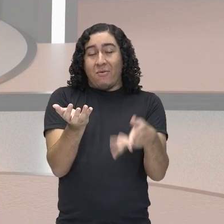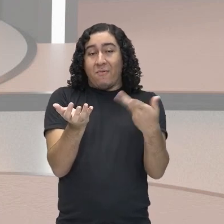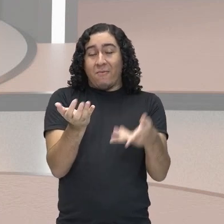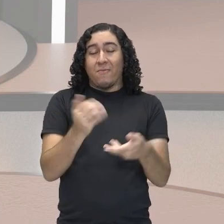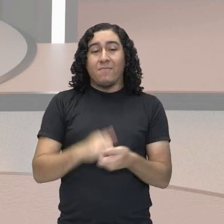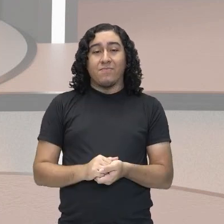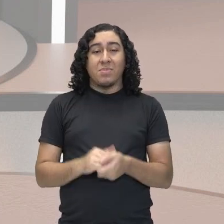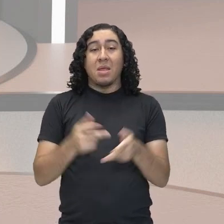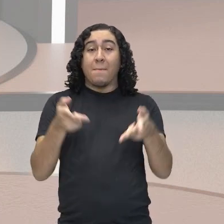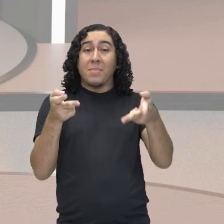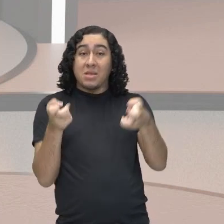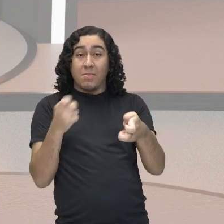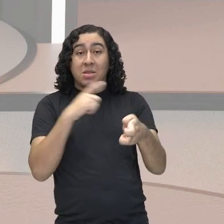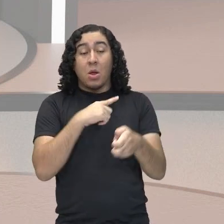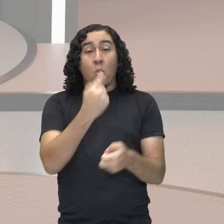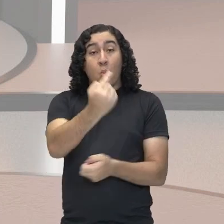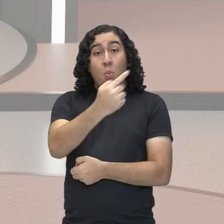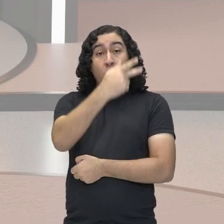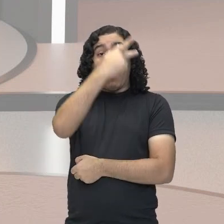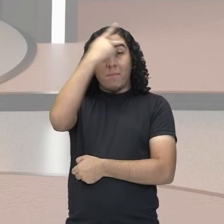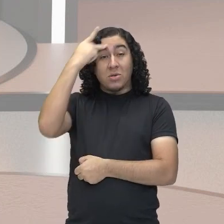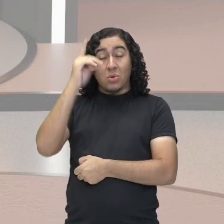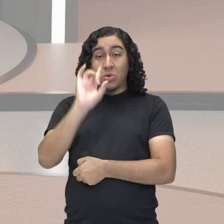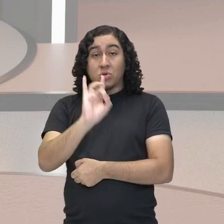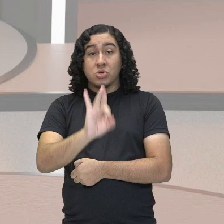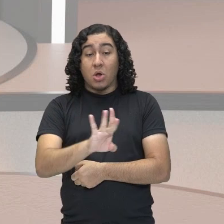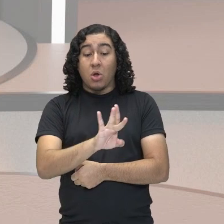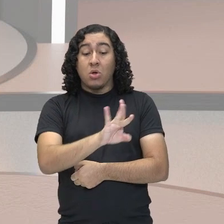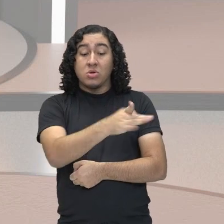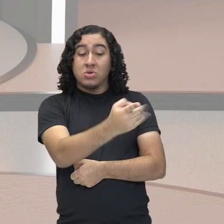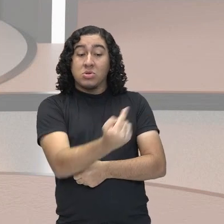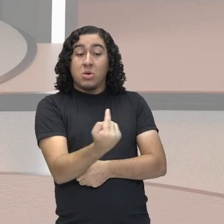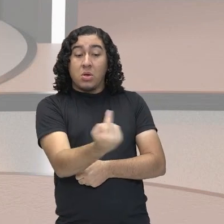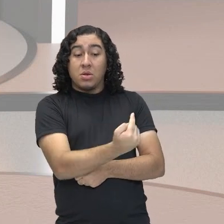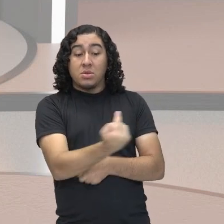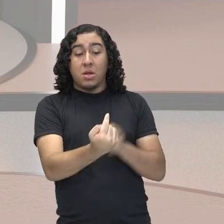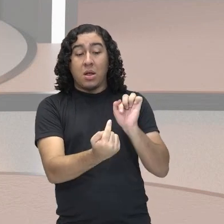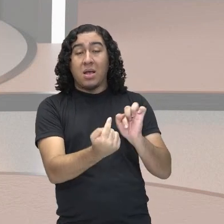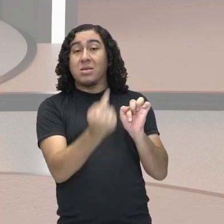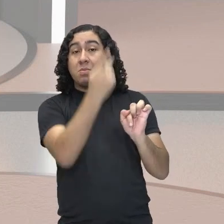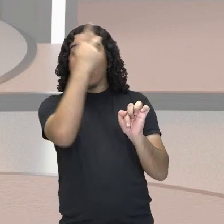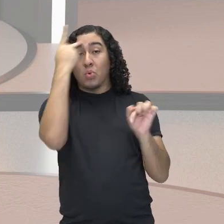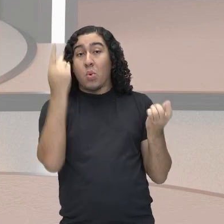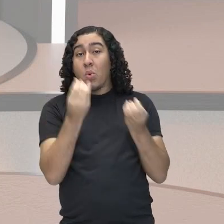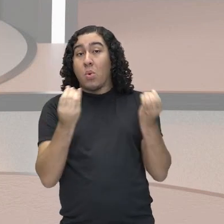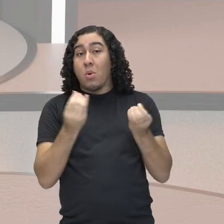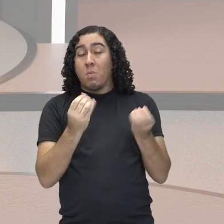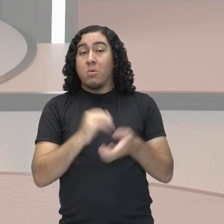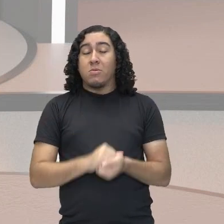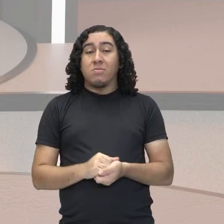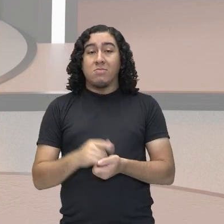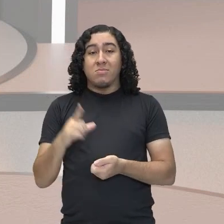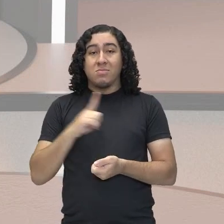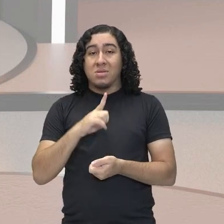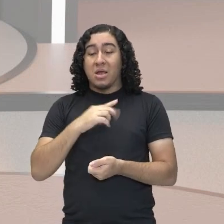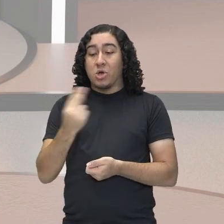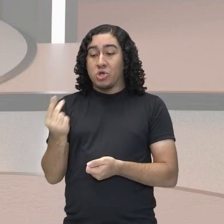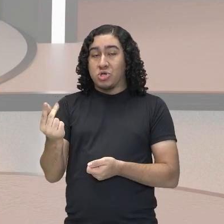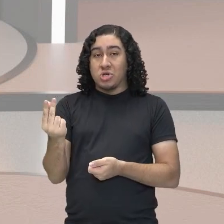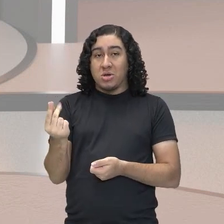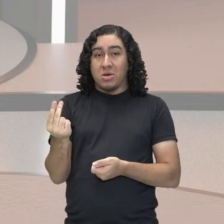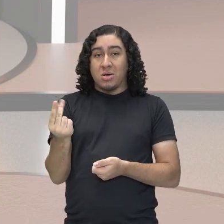lado que tem uma única pessoa, mas essa pessoa está o quê? Com pacotes de